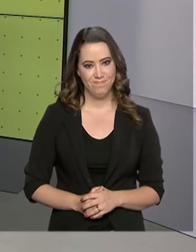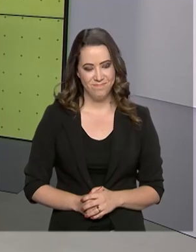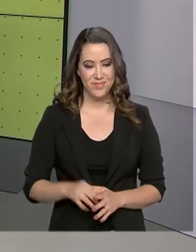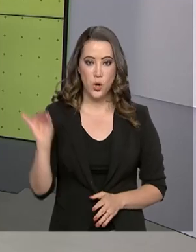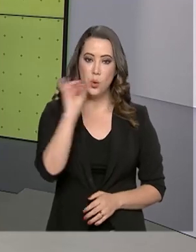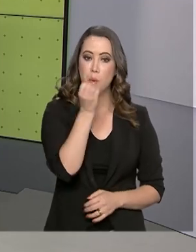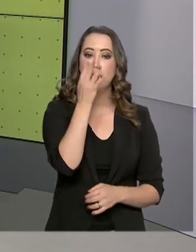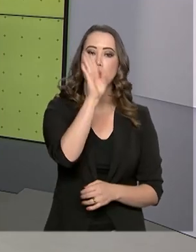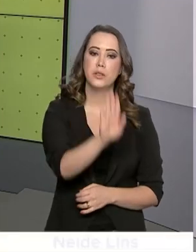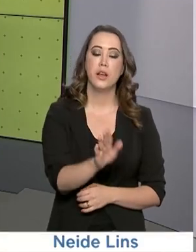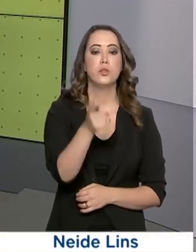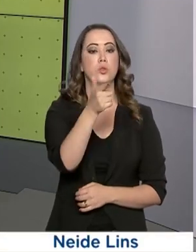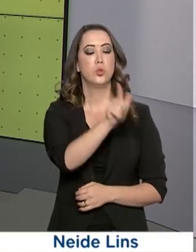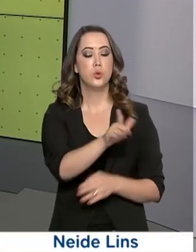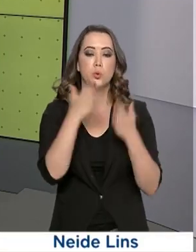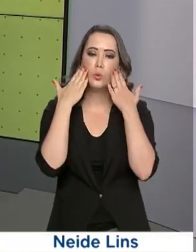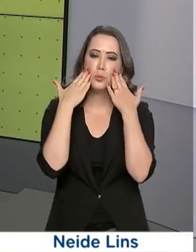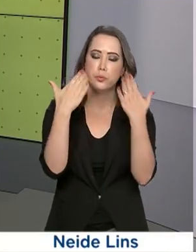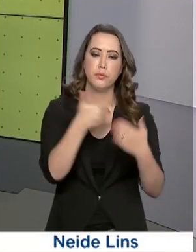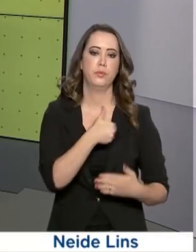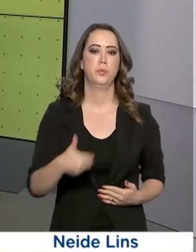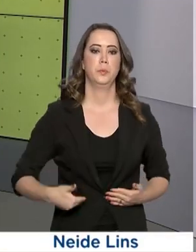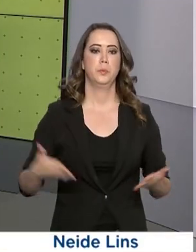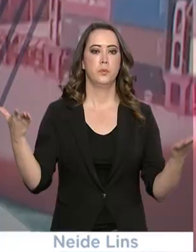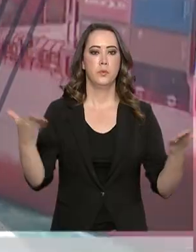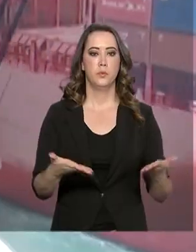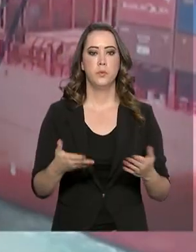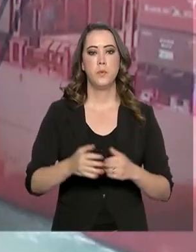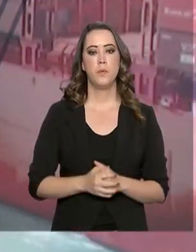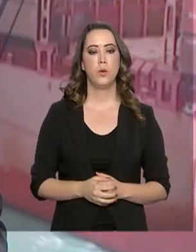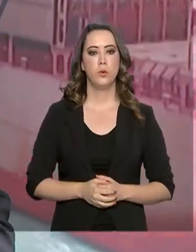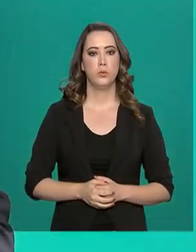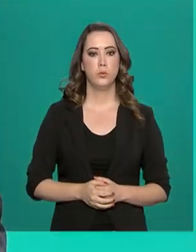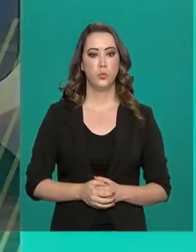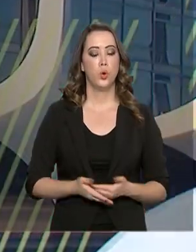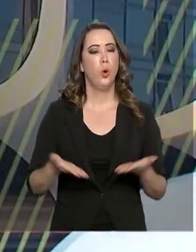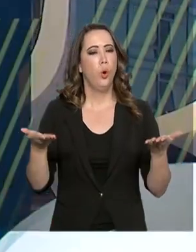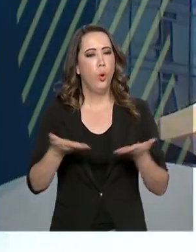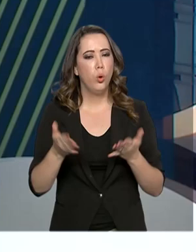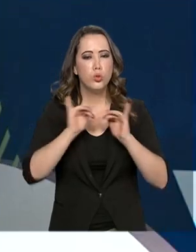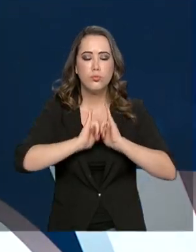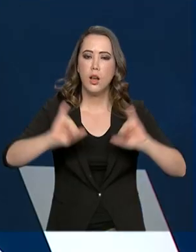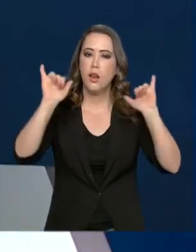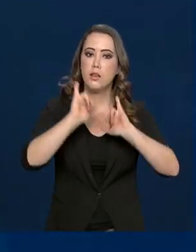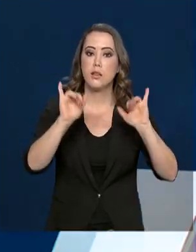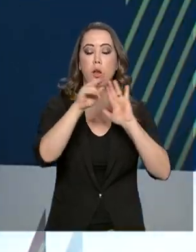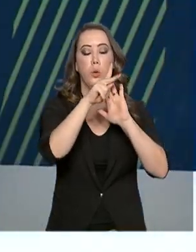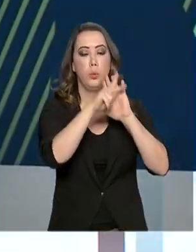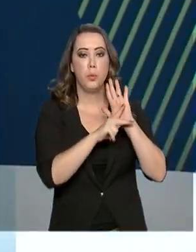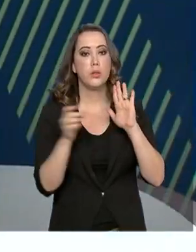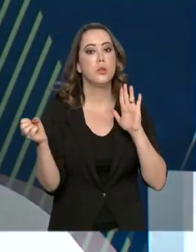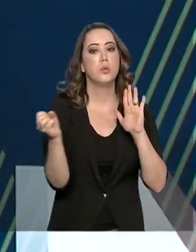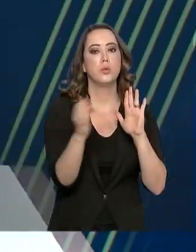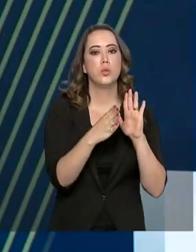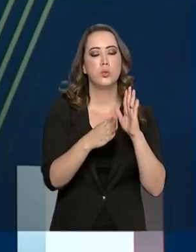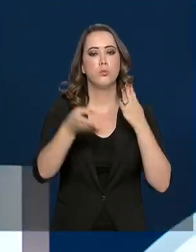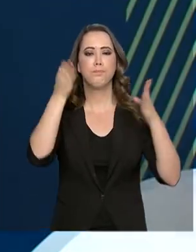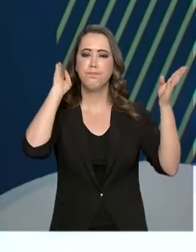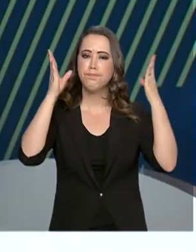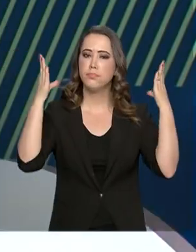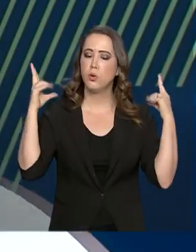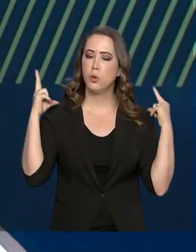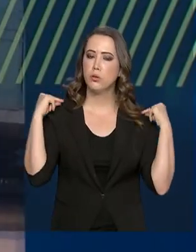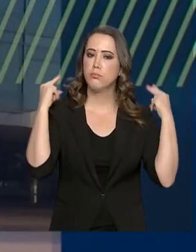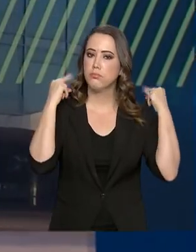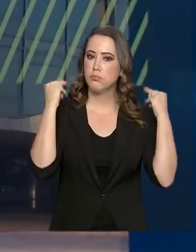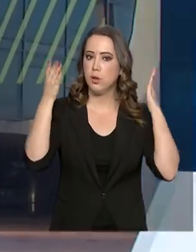Olá, boa tarde. Estamos no ar com o Governo Agora. Foi lançado hoje o programa Roda Bem Caminhoneiro. O objetivo é